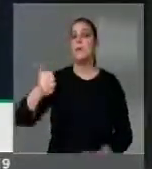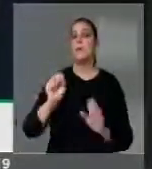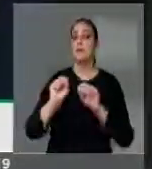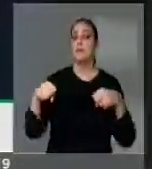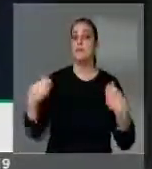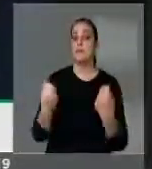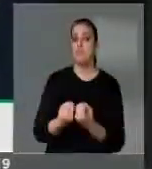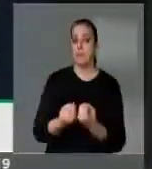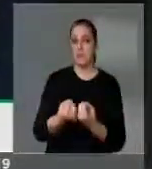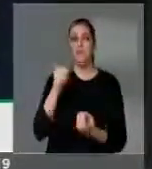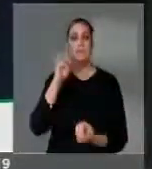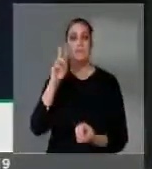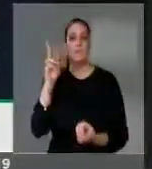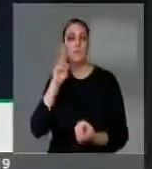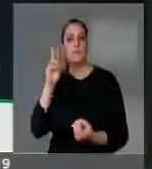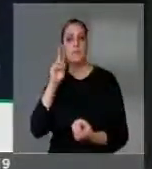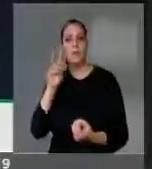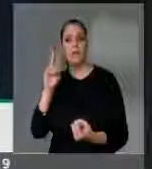anistia e direitos humanos do...